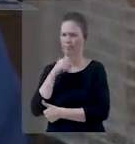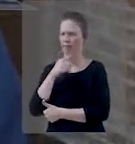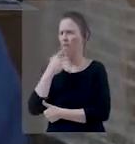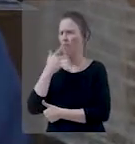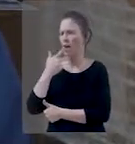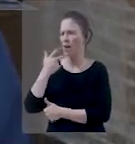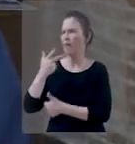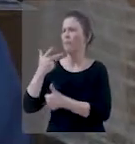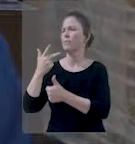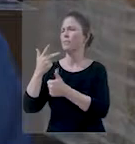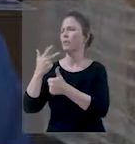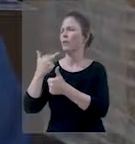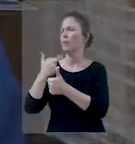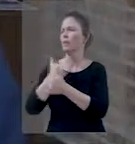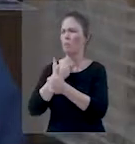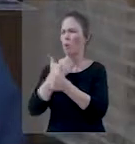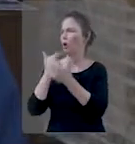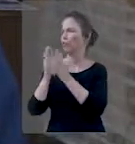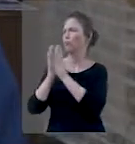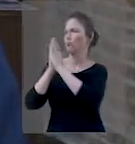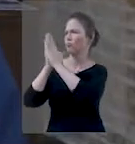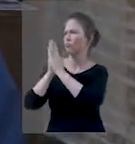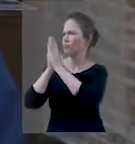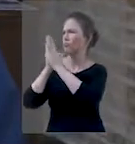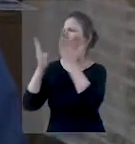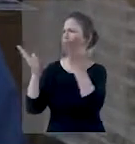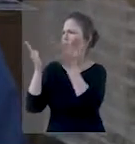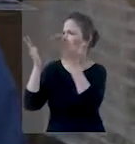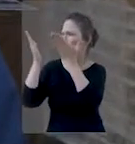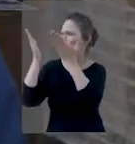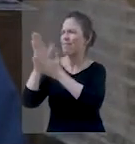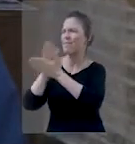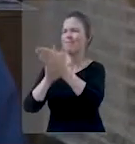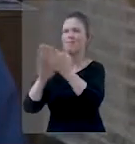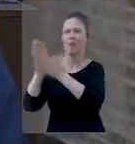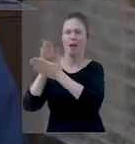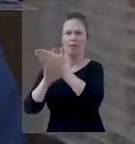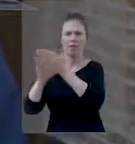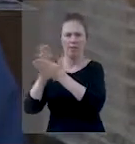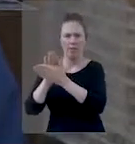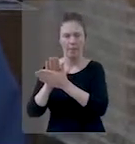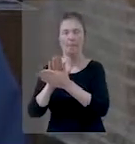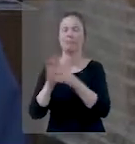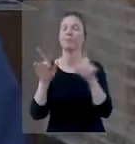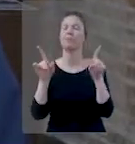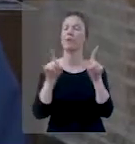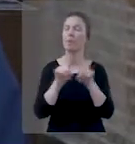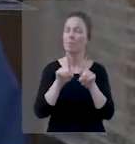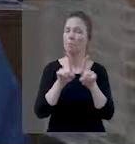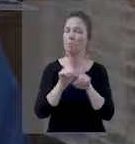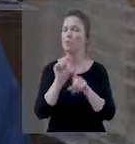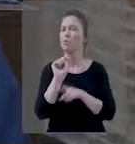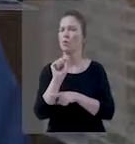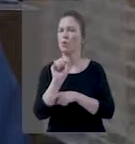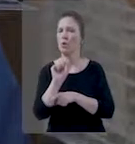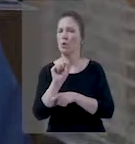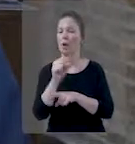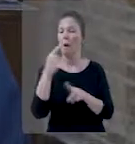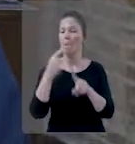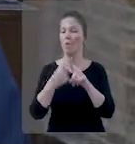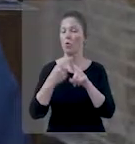etc., ele fala das imagens e diz assim, não as adorarás nem lhes darás culto. E aí ele diz adiante,